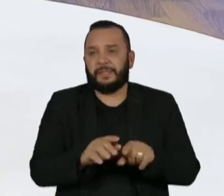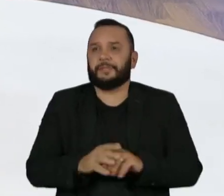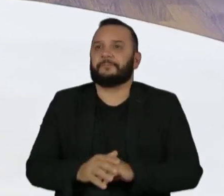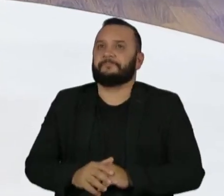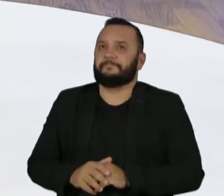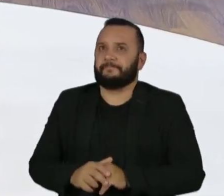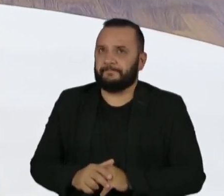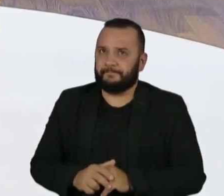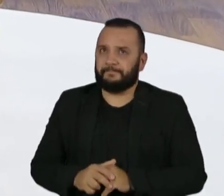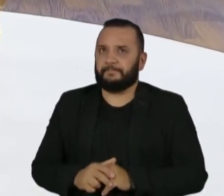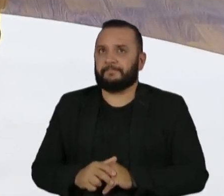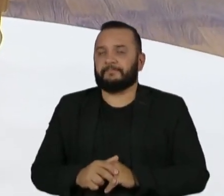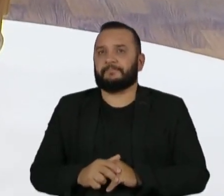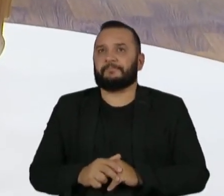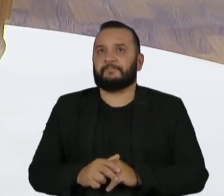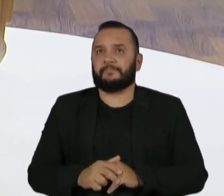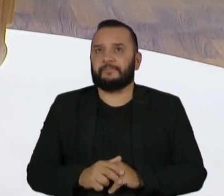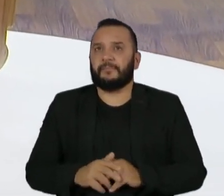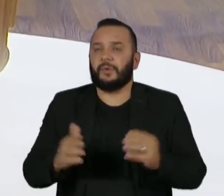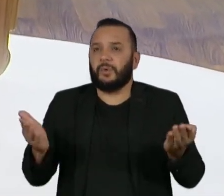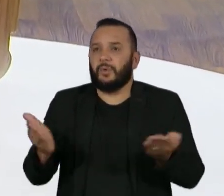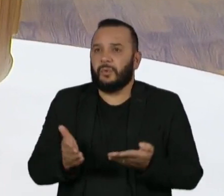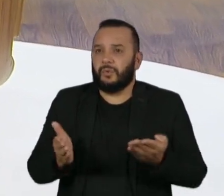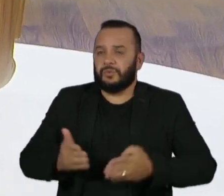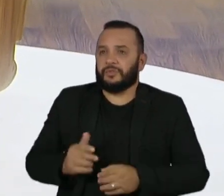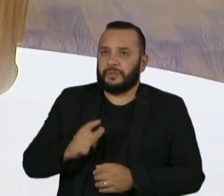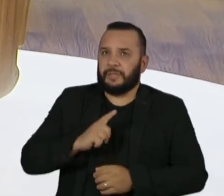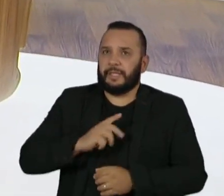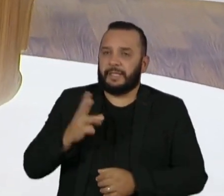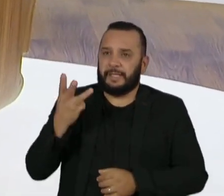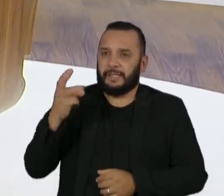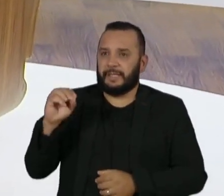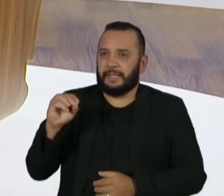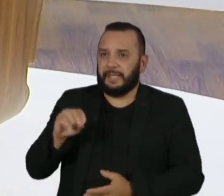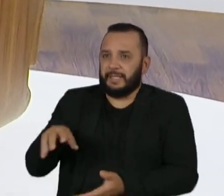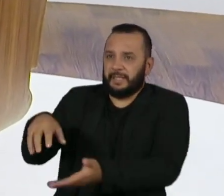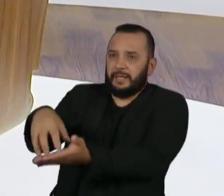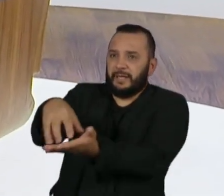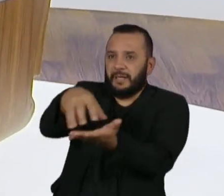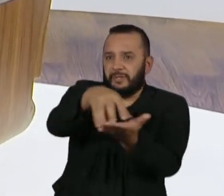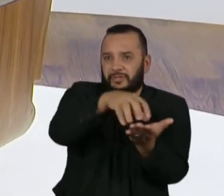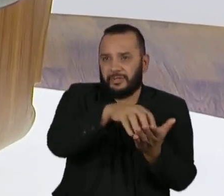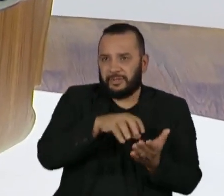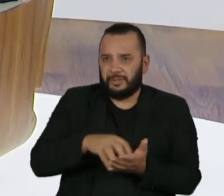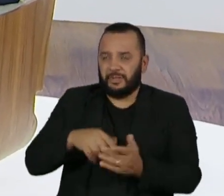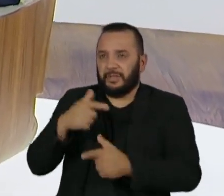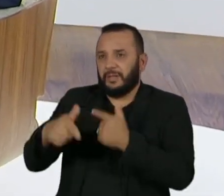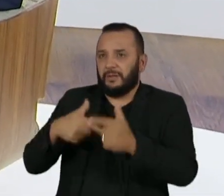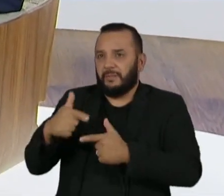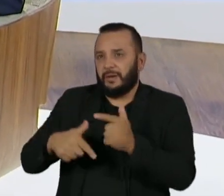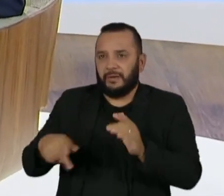bem, nós temos hoje cerca de 30 agências que prestam serviço para o governo.